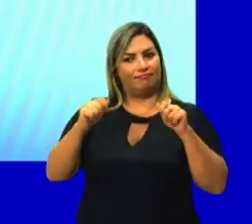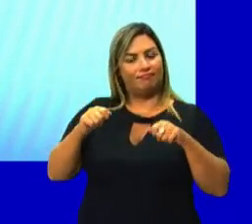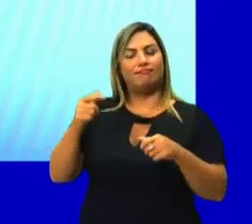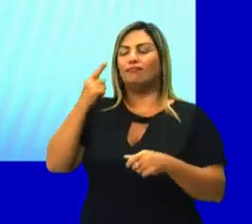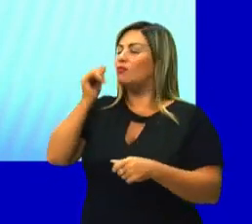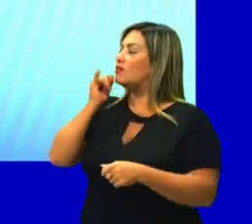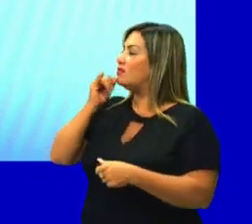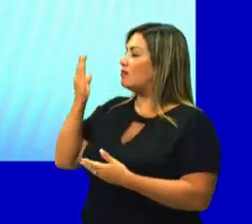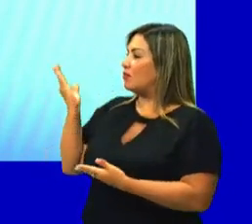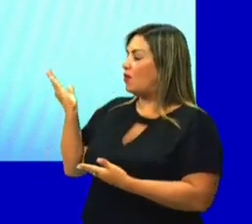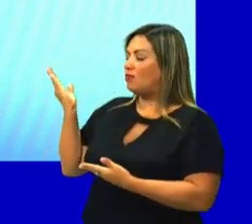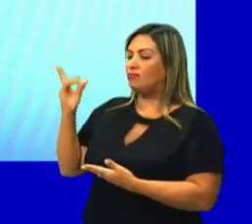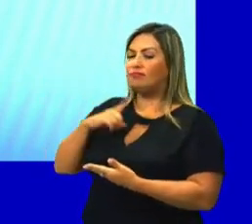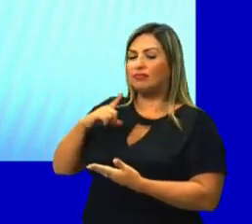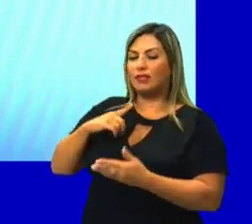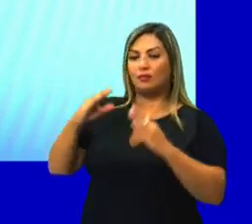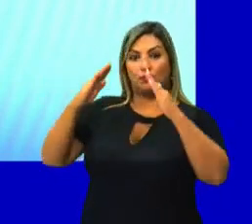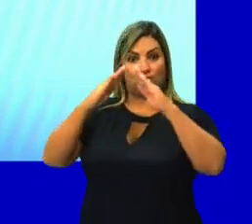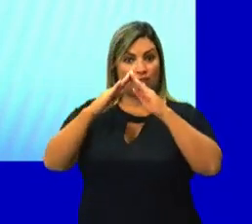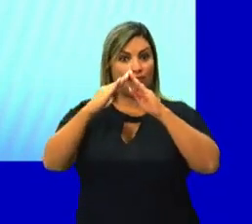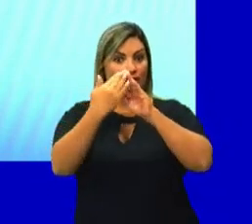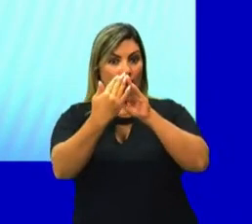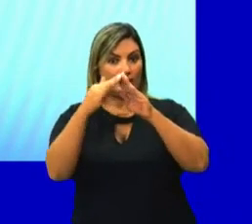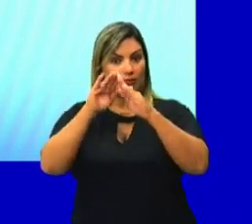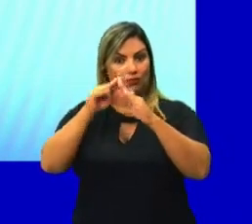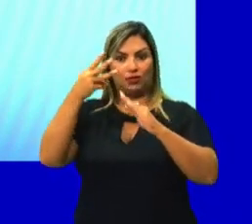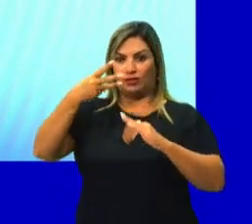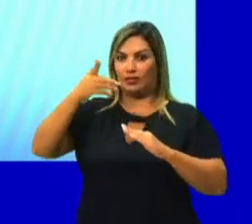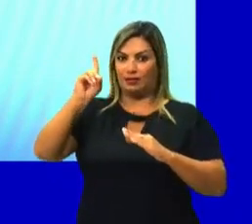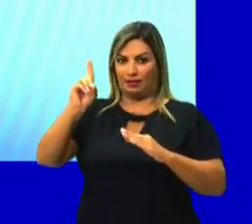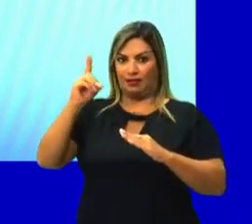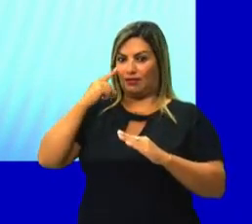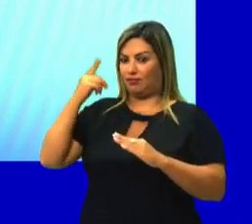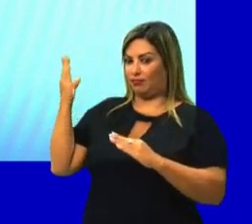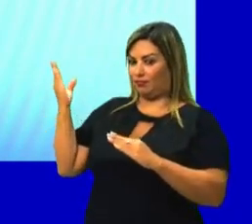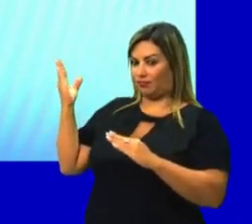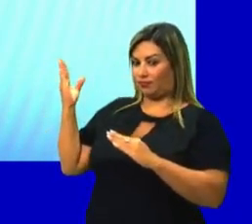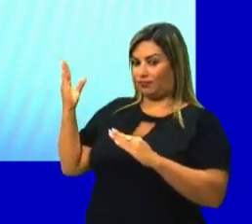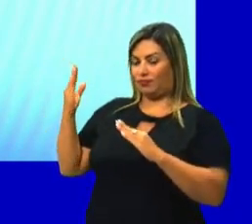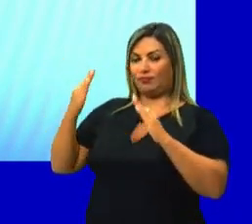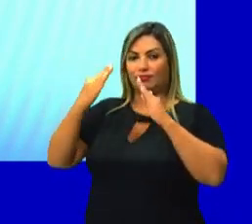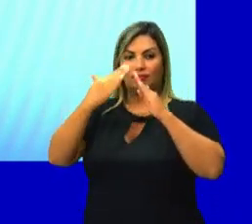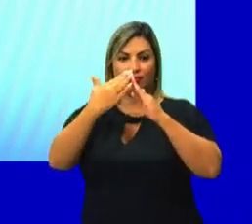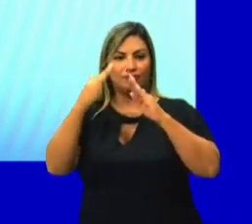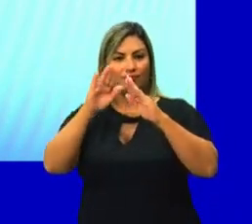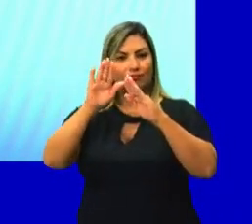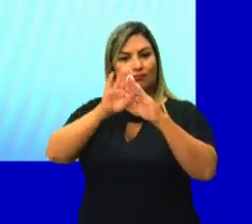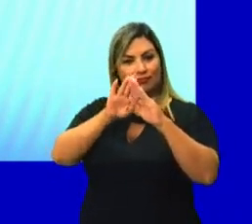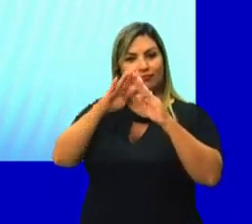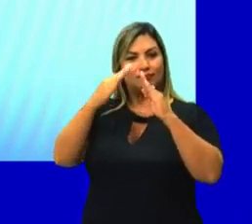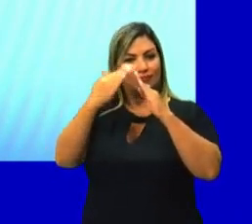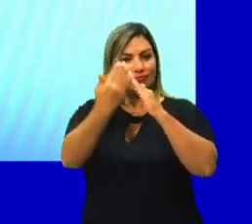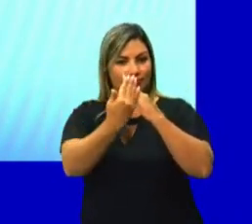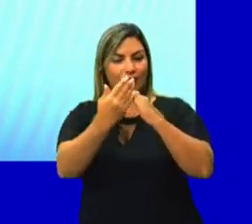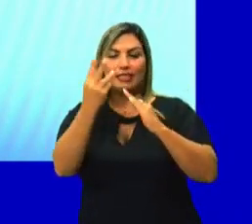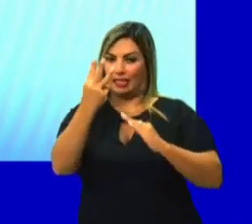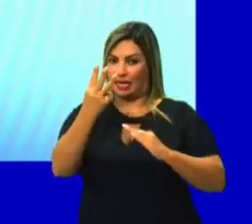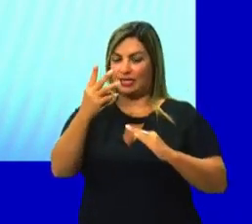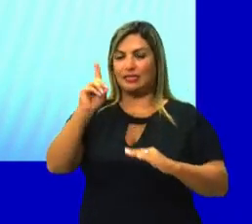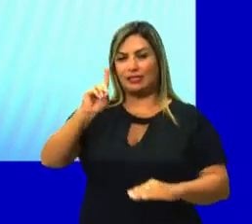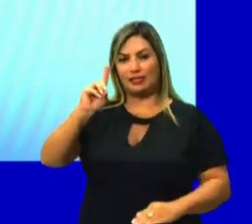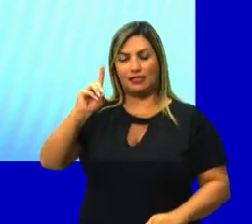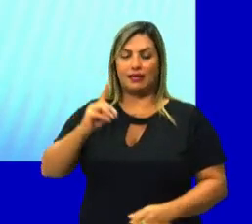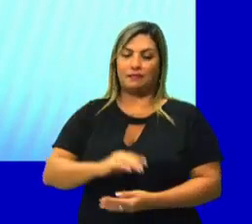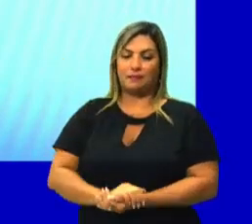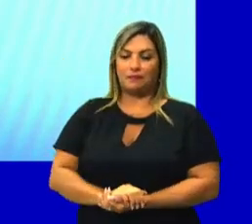Por exemplo, aqui eu tenho uma pirâmide de três faces laterais, formada apenas por